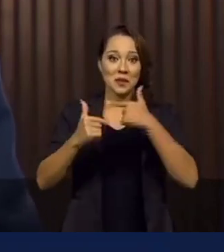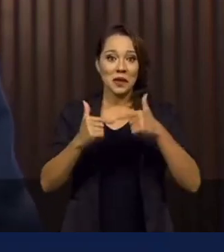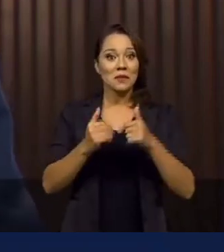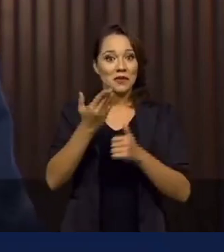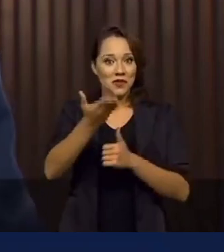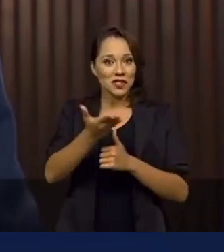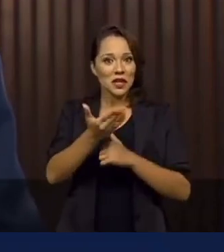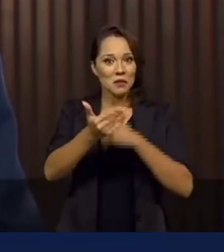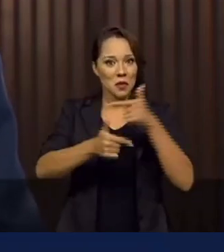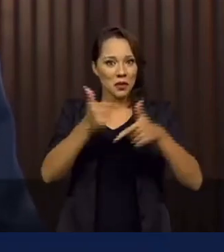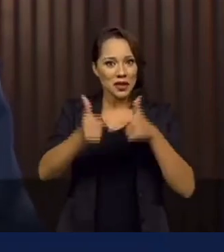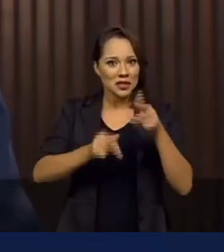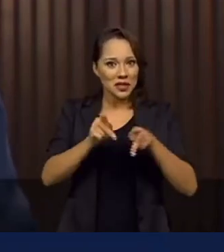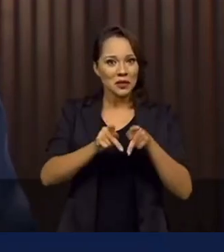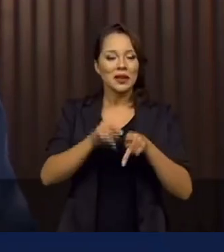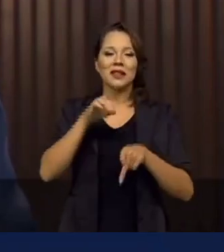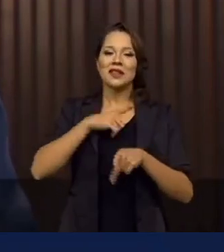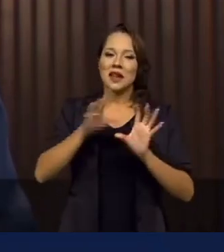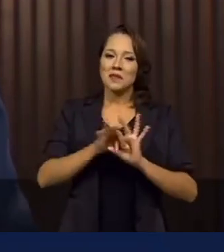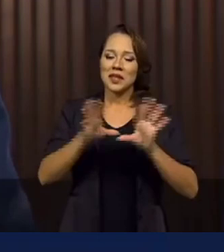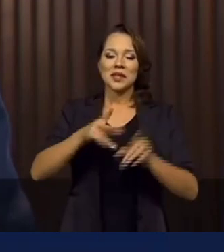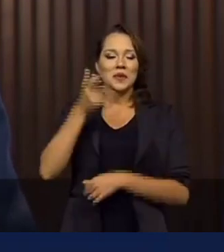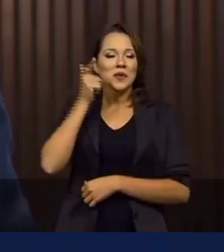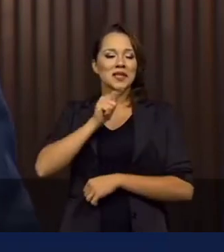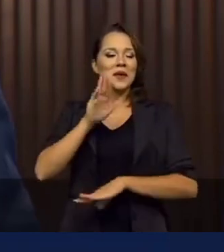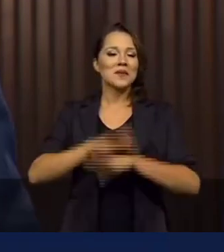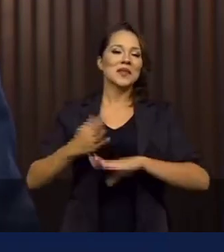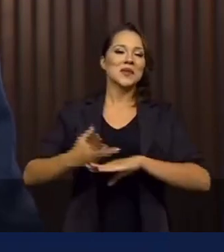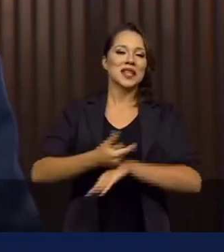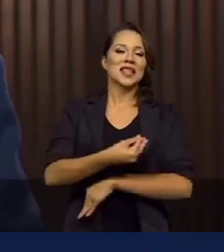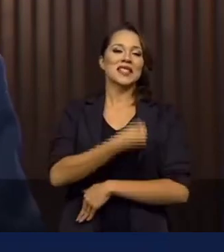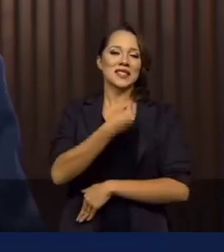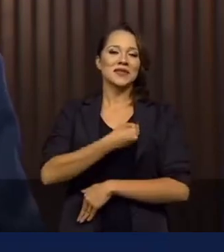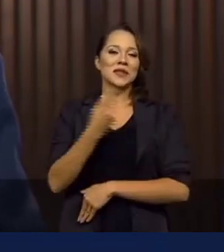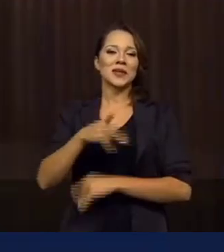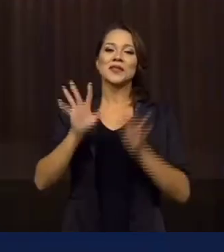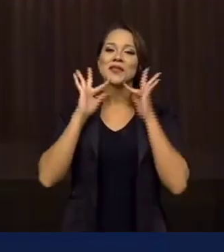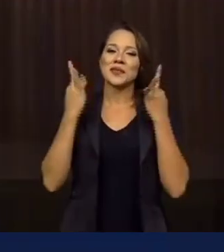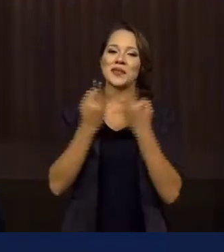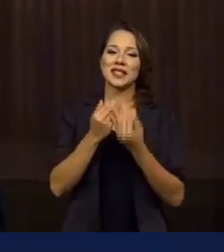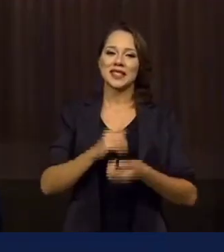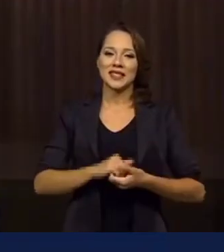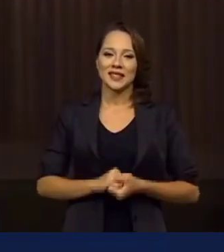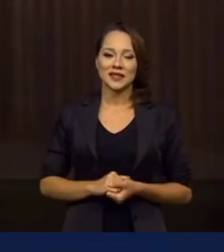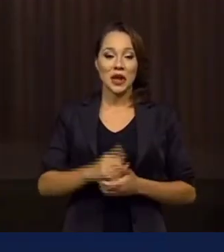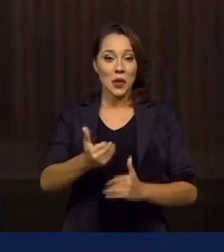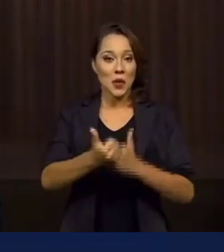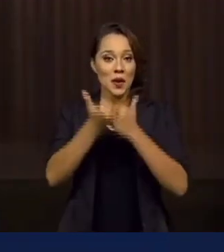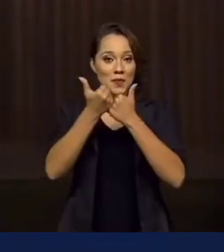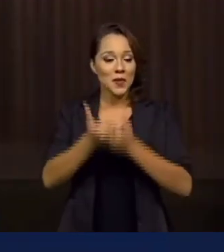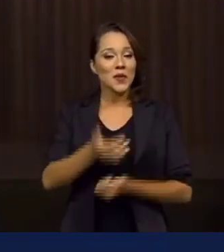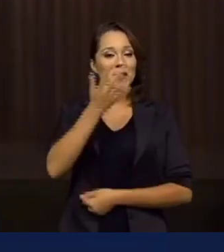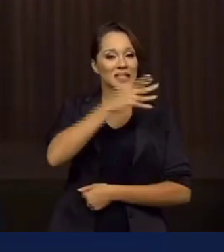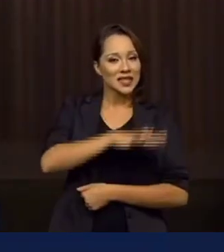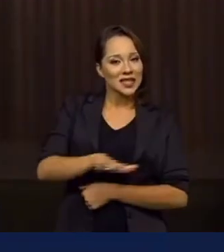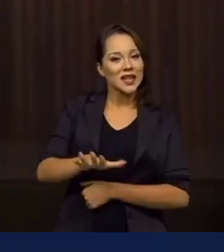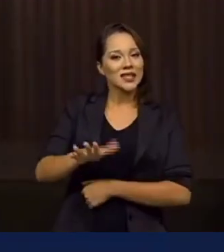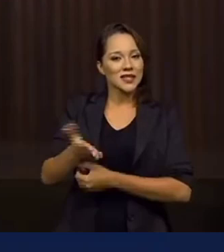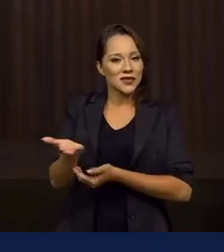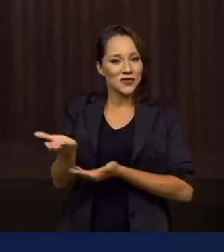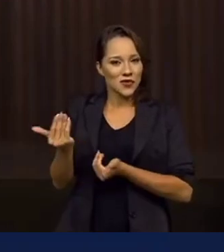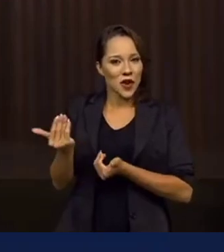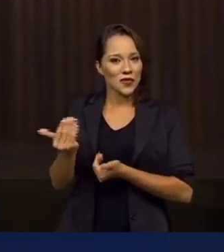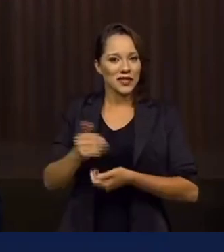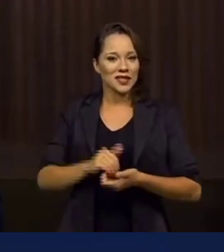brasileiro, tenha liberdade para conquistar mais qualidade de vida para a sua família. O apoio às nossas crianças e aos nossos